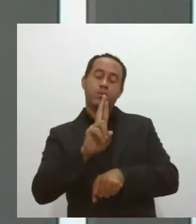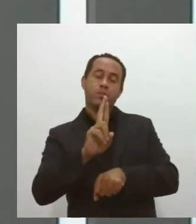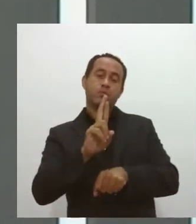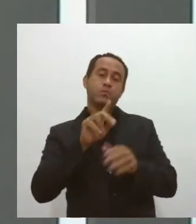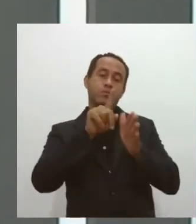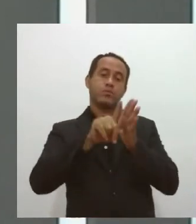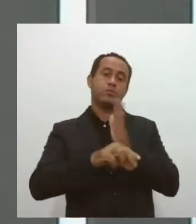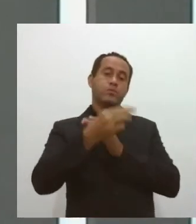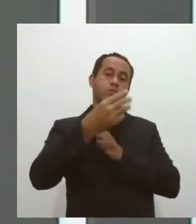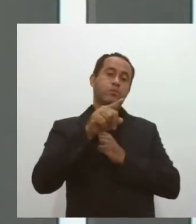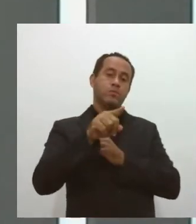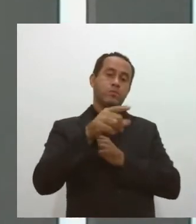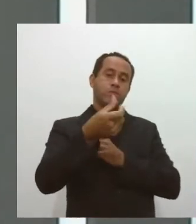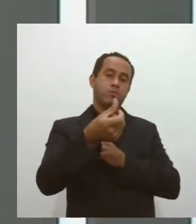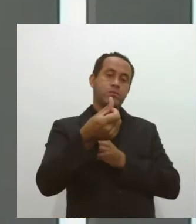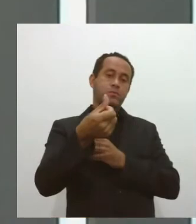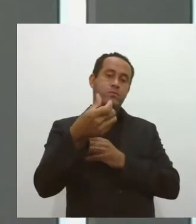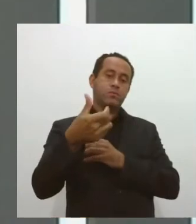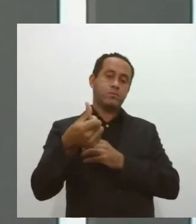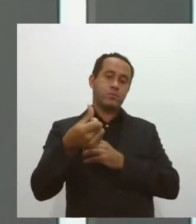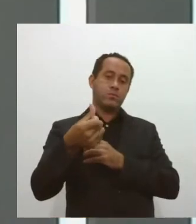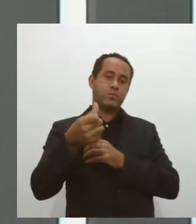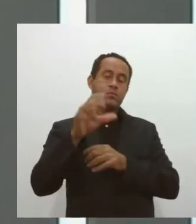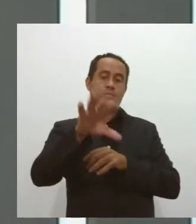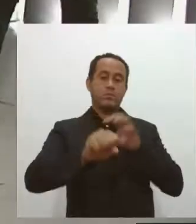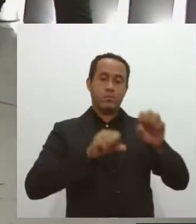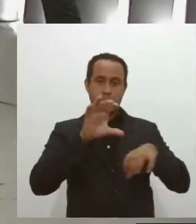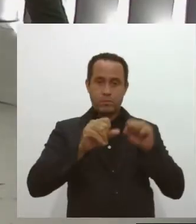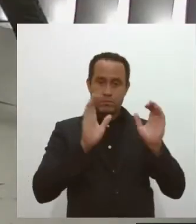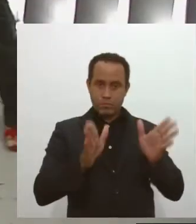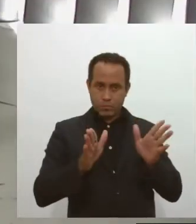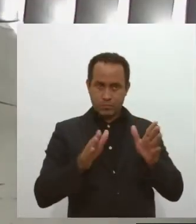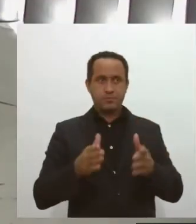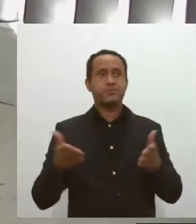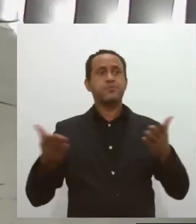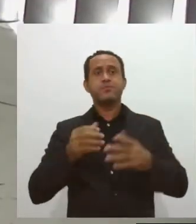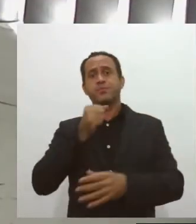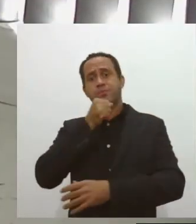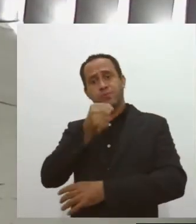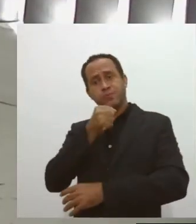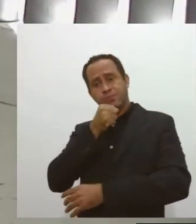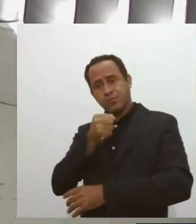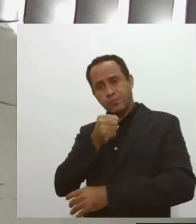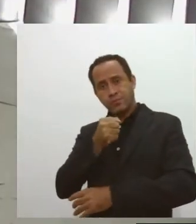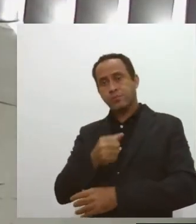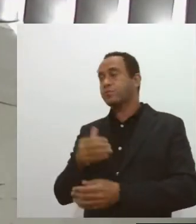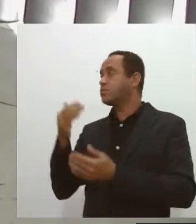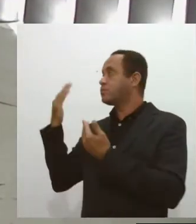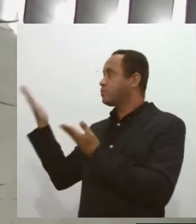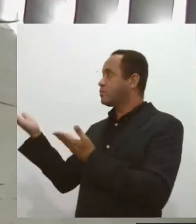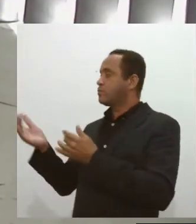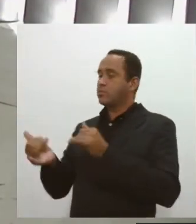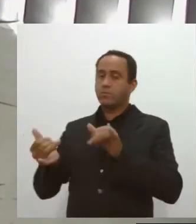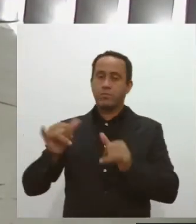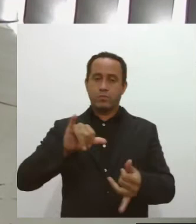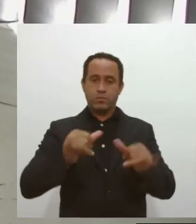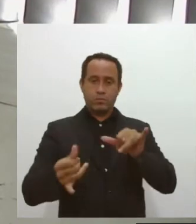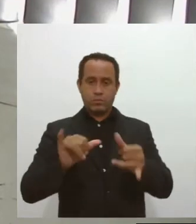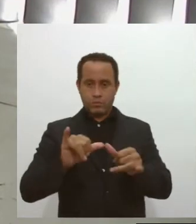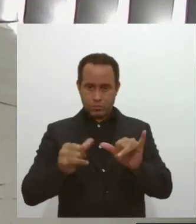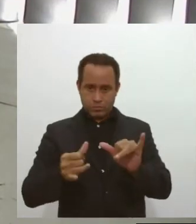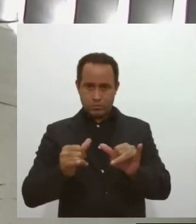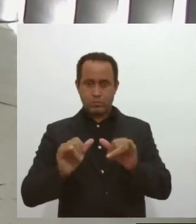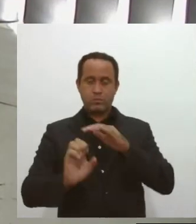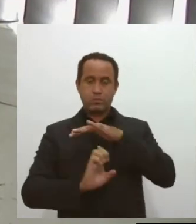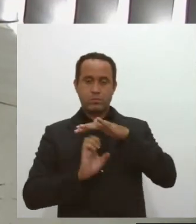.663 exames coletados. E agora é hora de entrevista. Olha, o Laboratório Central de Saúde Pública de